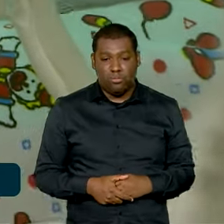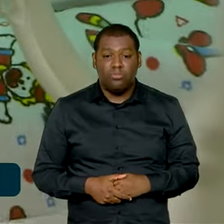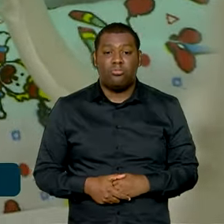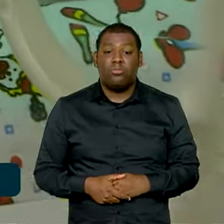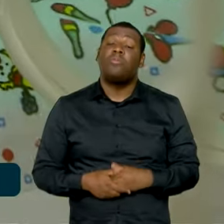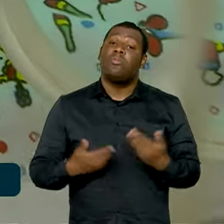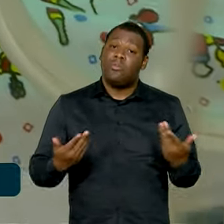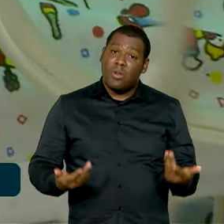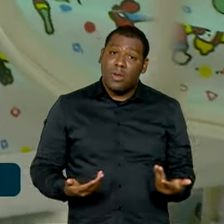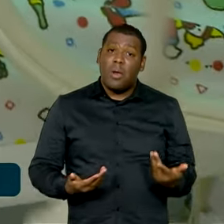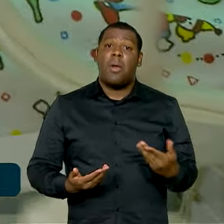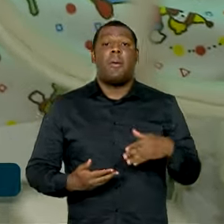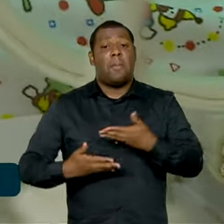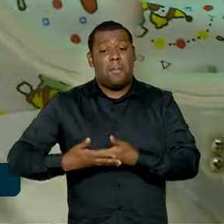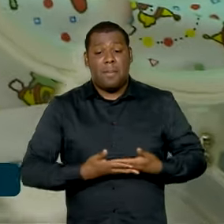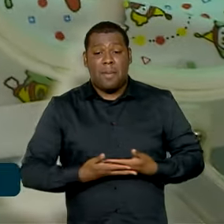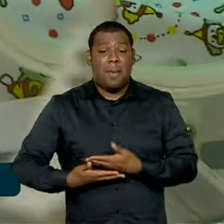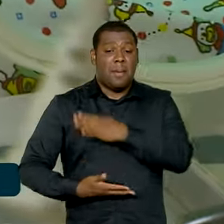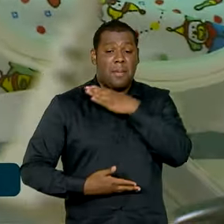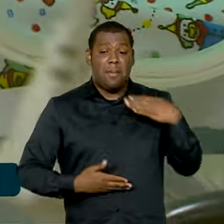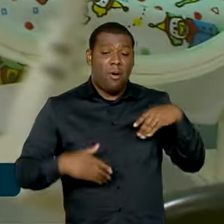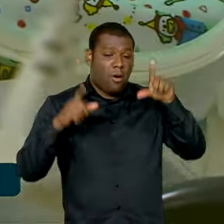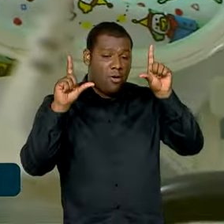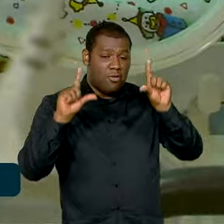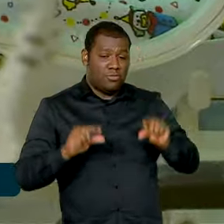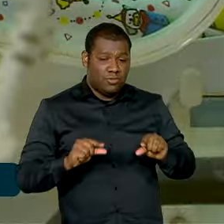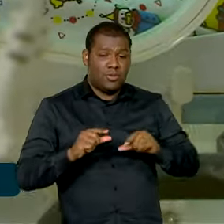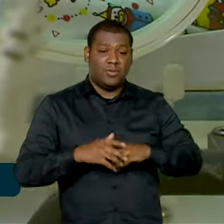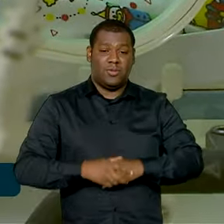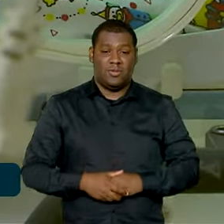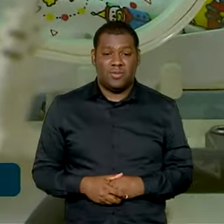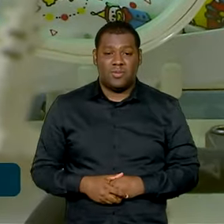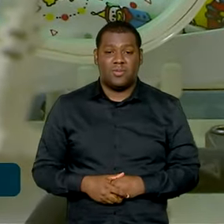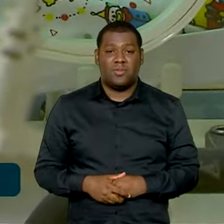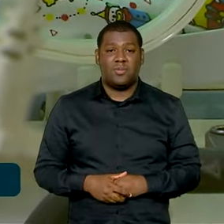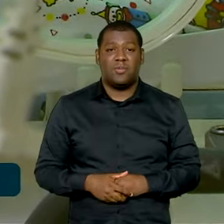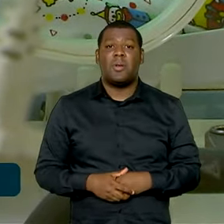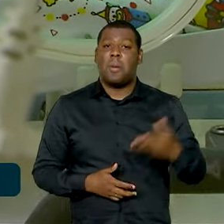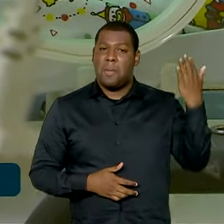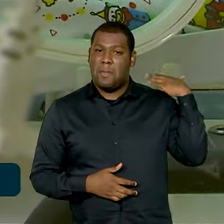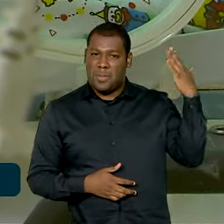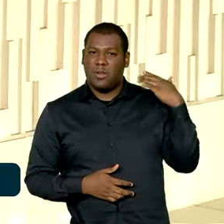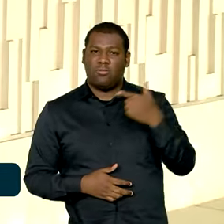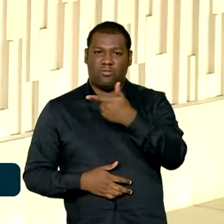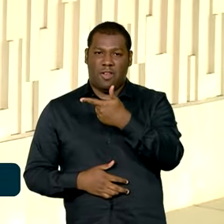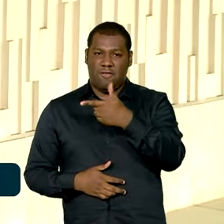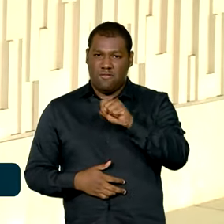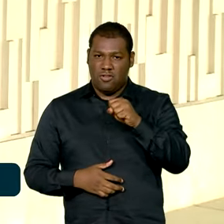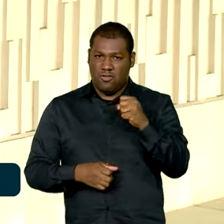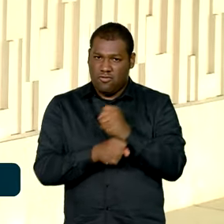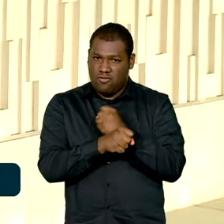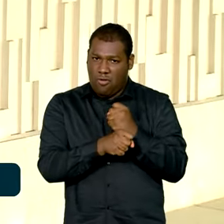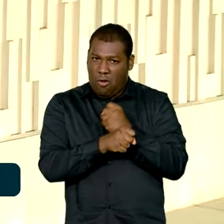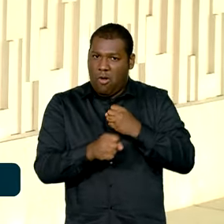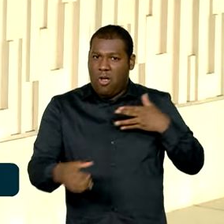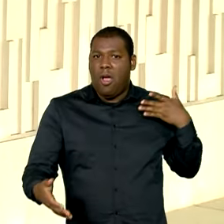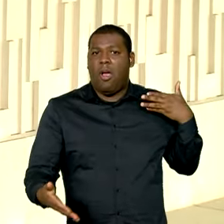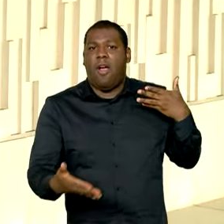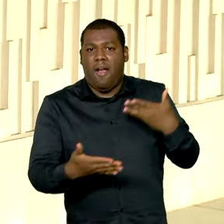infantil e fetal por causas evitáveis dos últimos 28 anos. Os dados